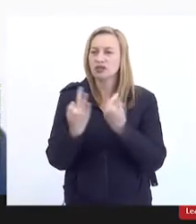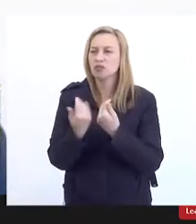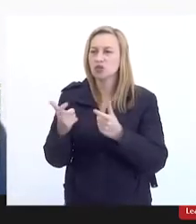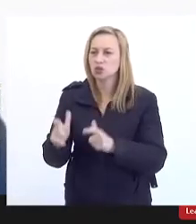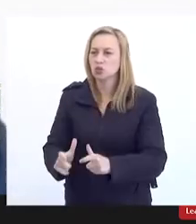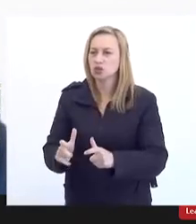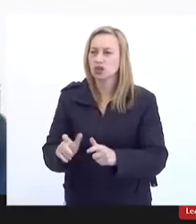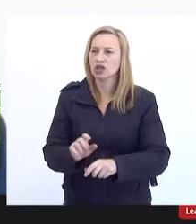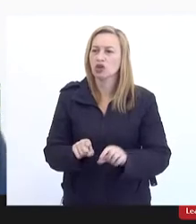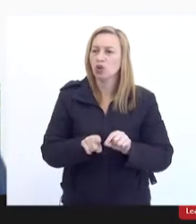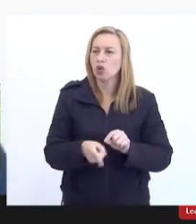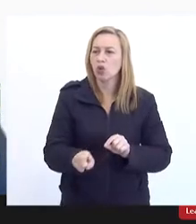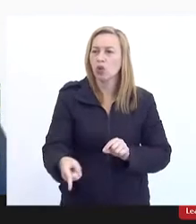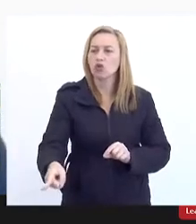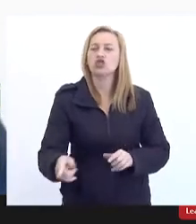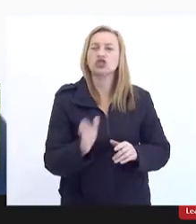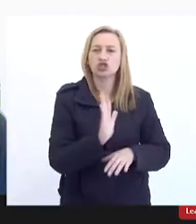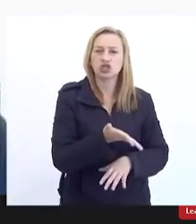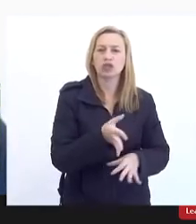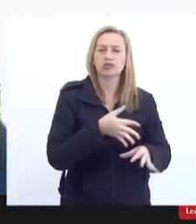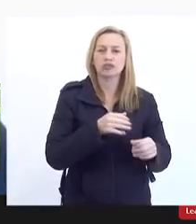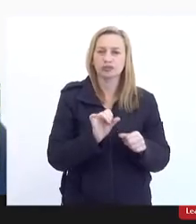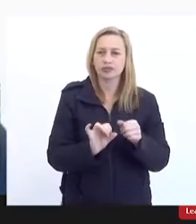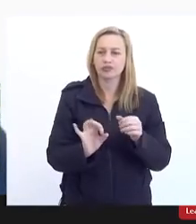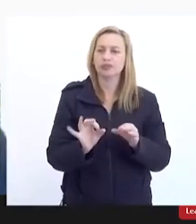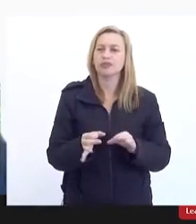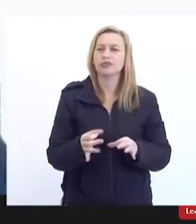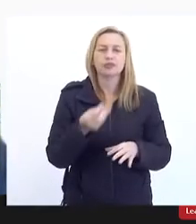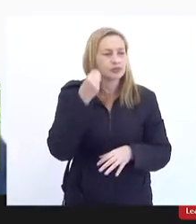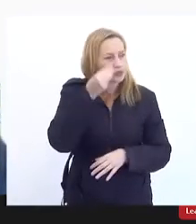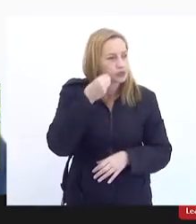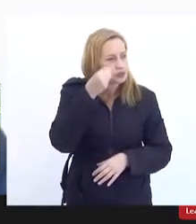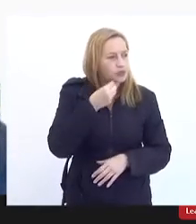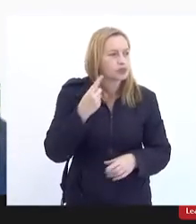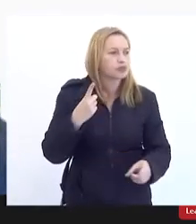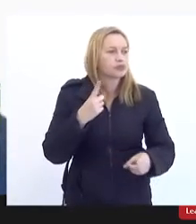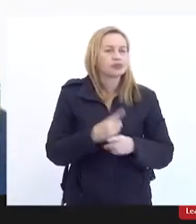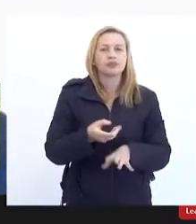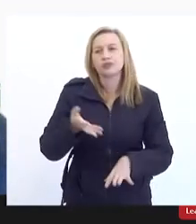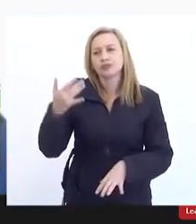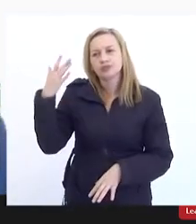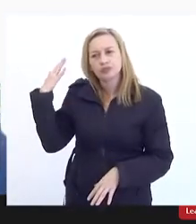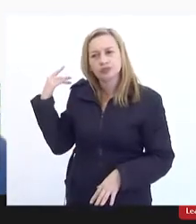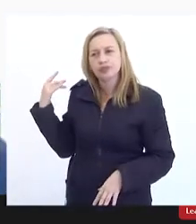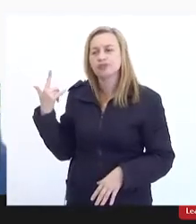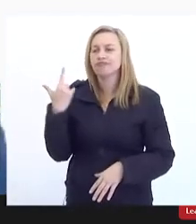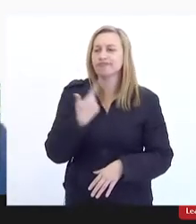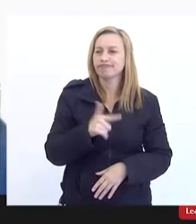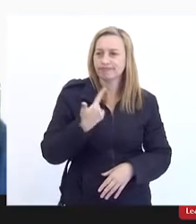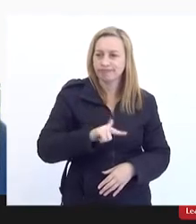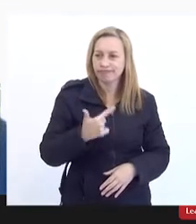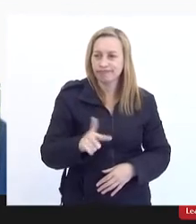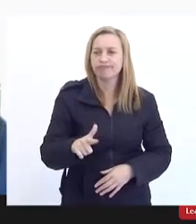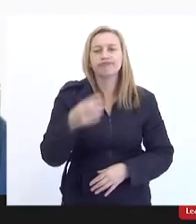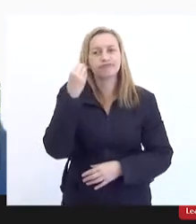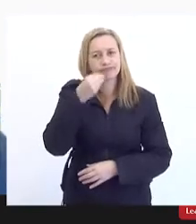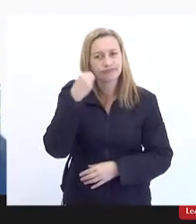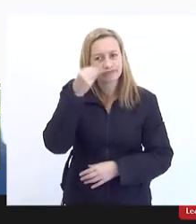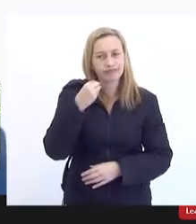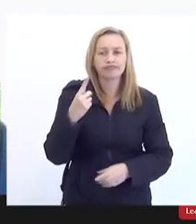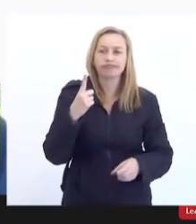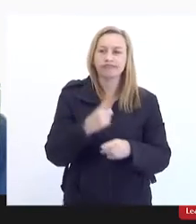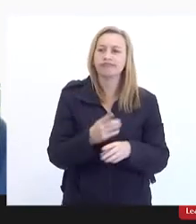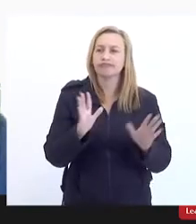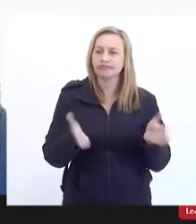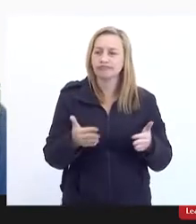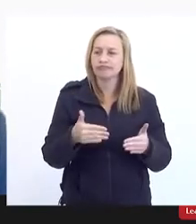nós já fizemos e tivemos experiências equivocadas no passado estamos repetindo essas experiências equivocadas